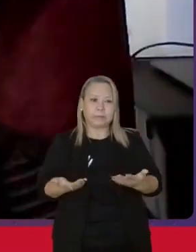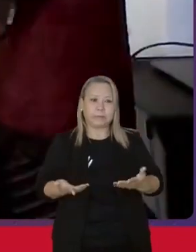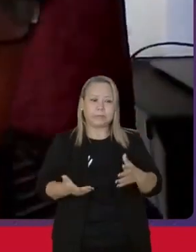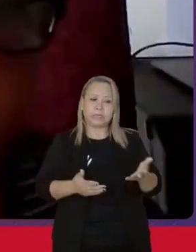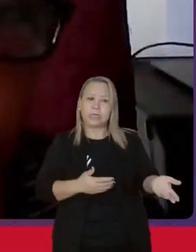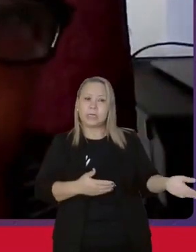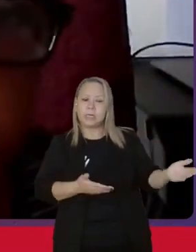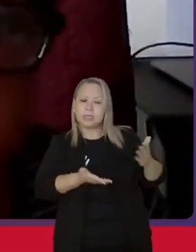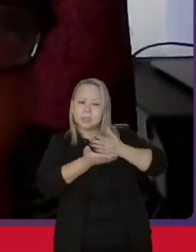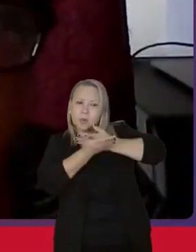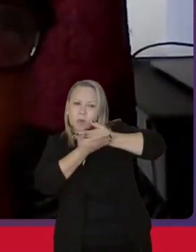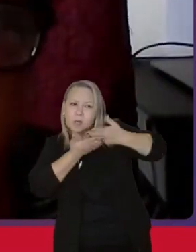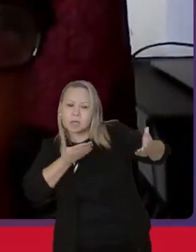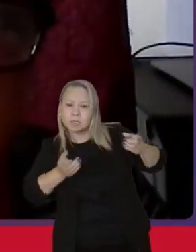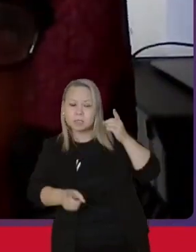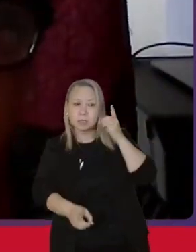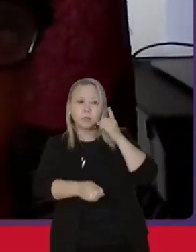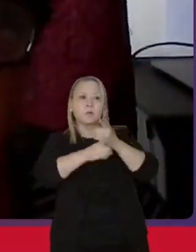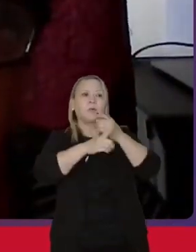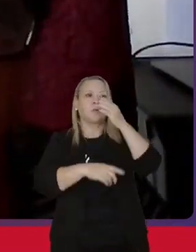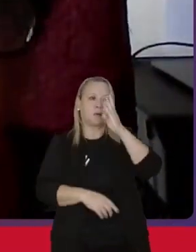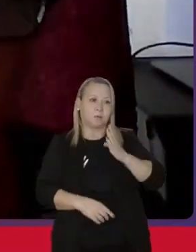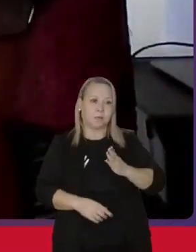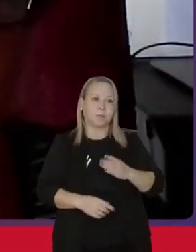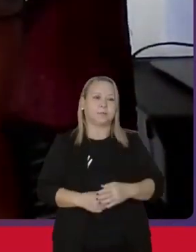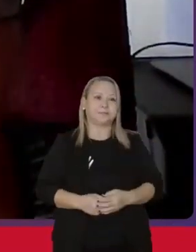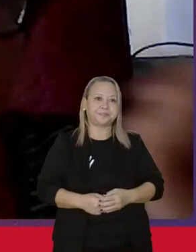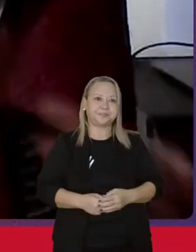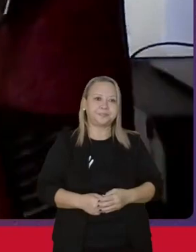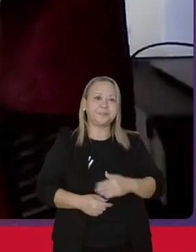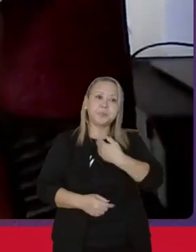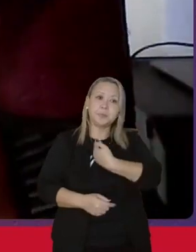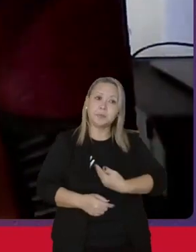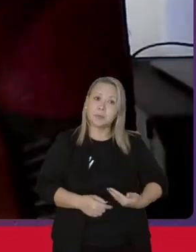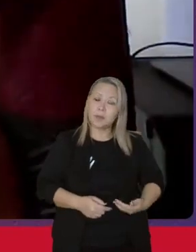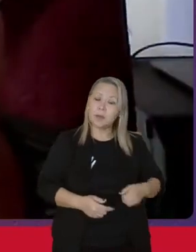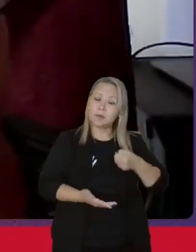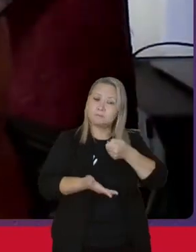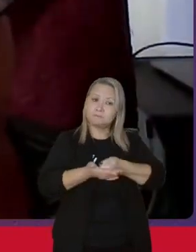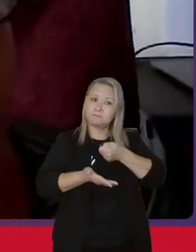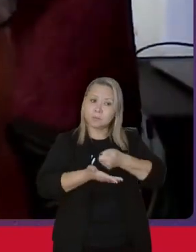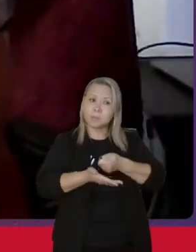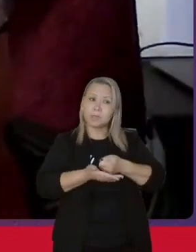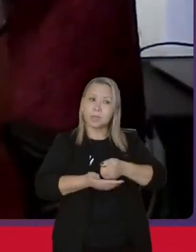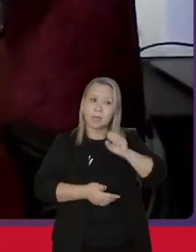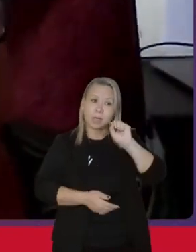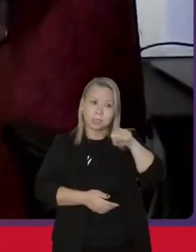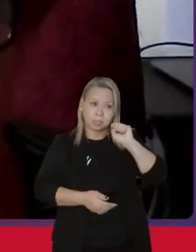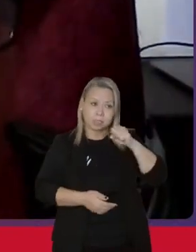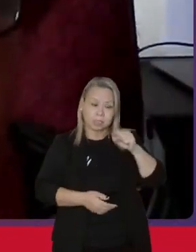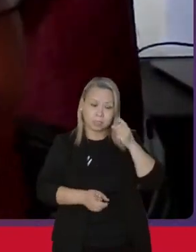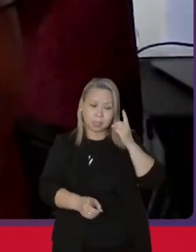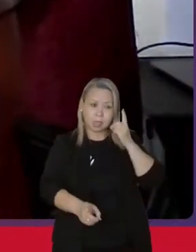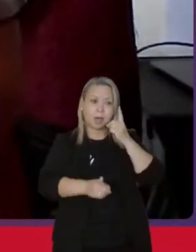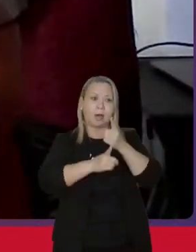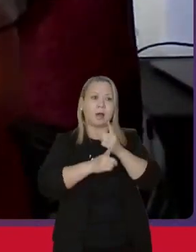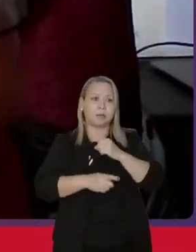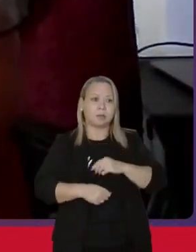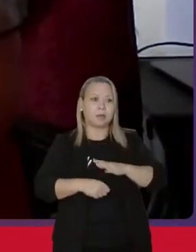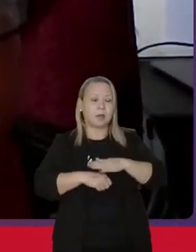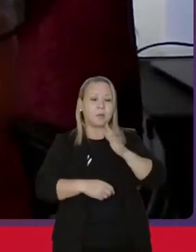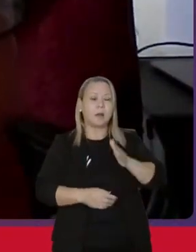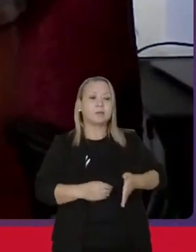desde a descoberta do Brasil. E os governos têm obrigação de atender mais